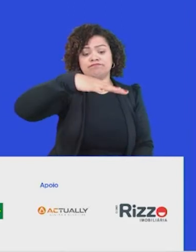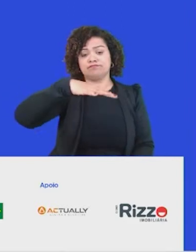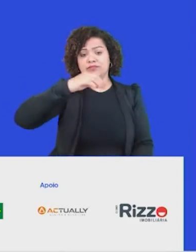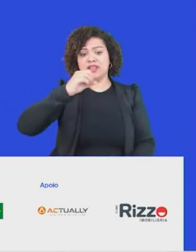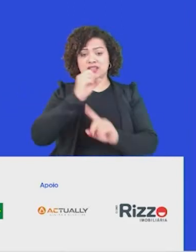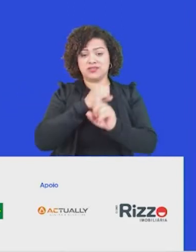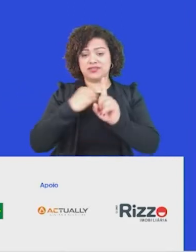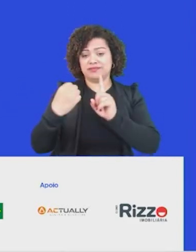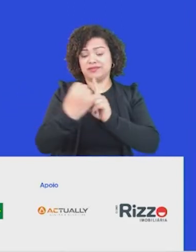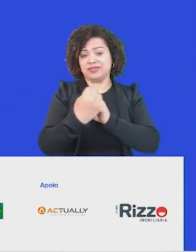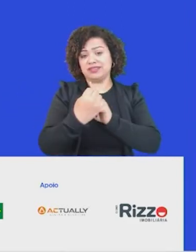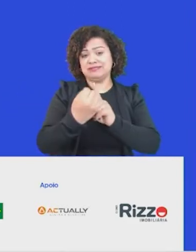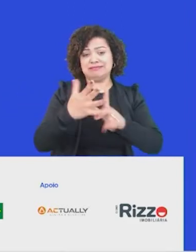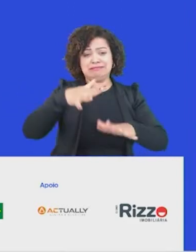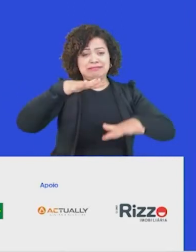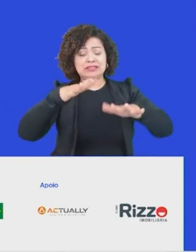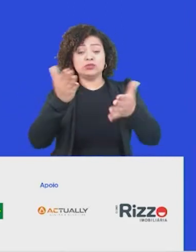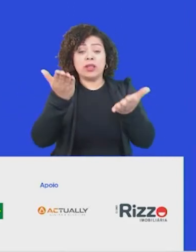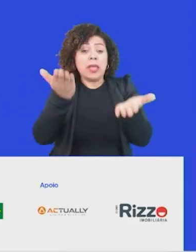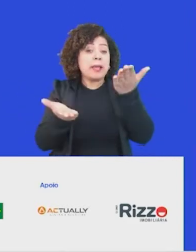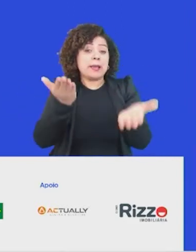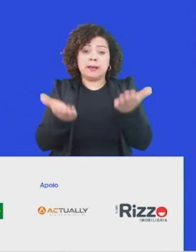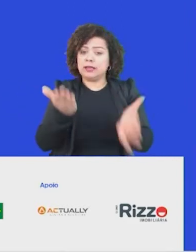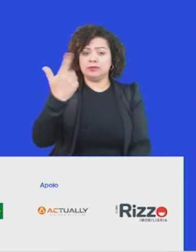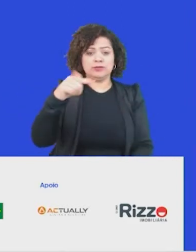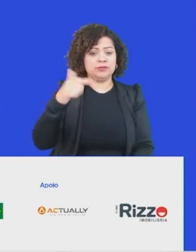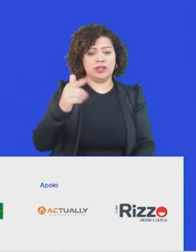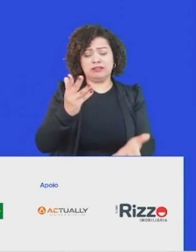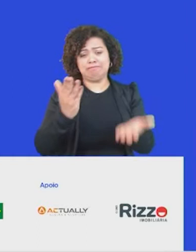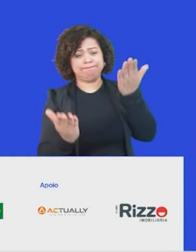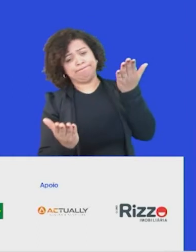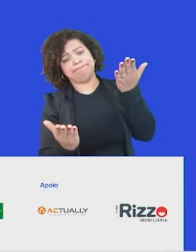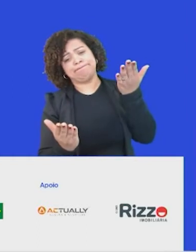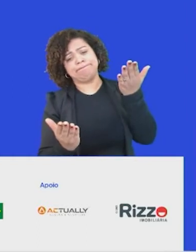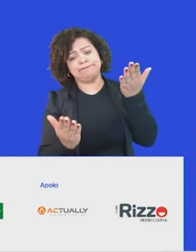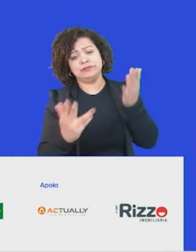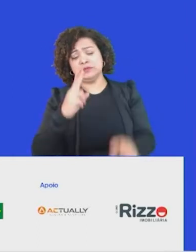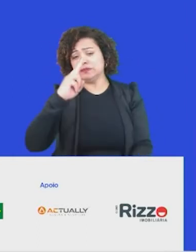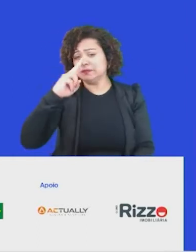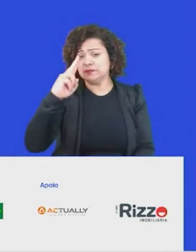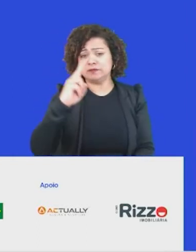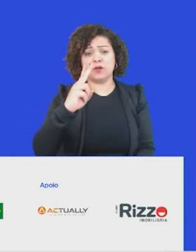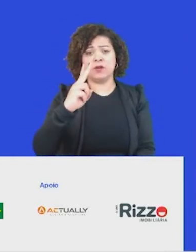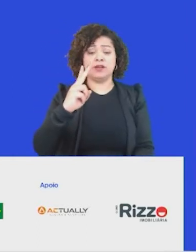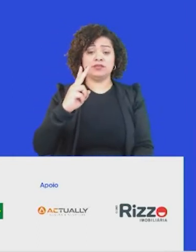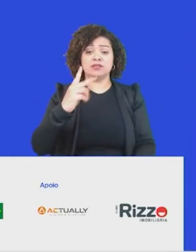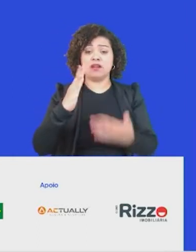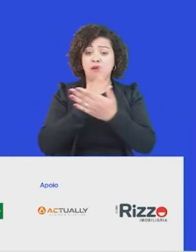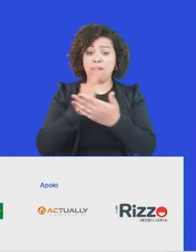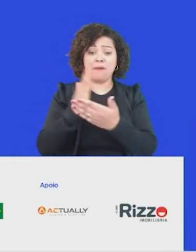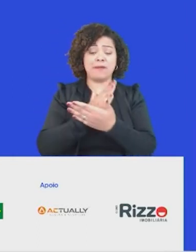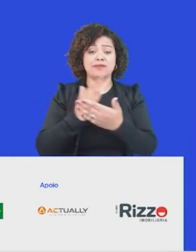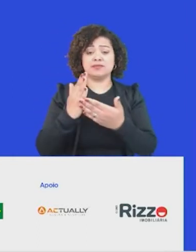grande, isso se traduz em inequidades, e essas inequidades têm a ver aí com poder adquisitivo. Então, vemos que